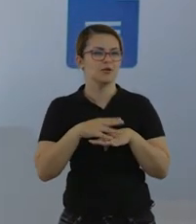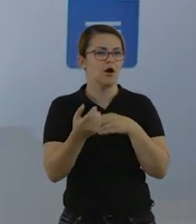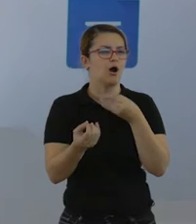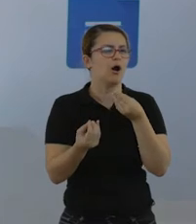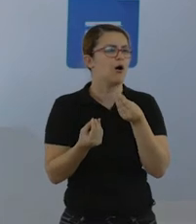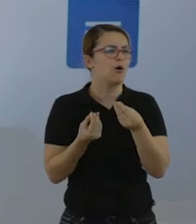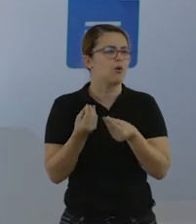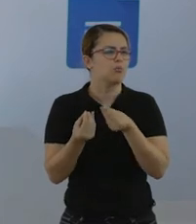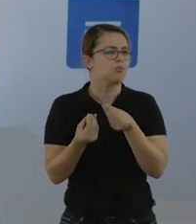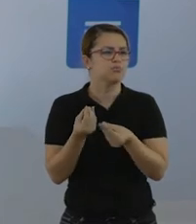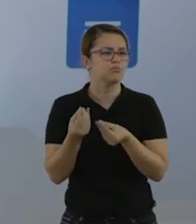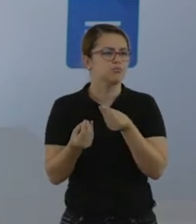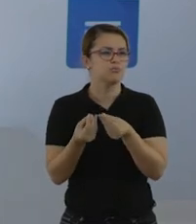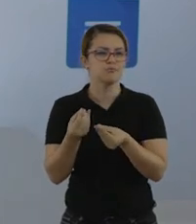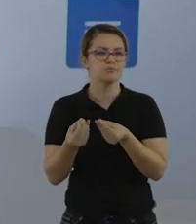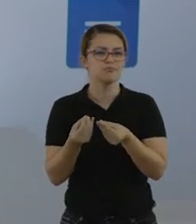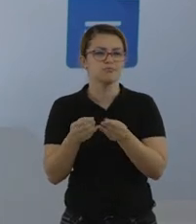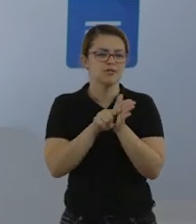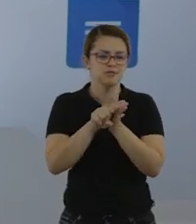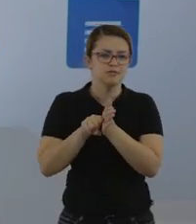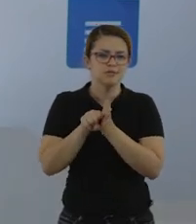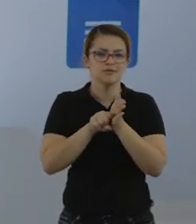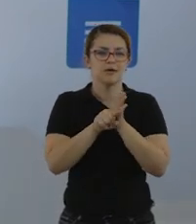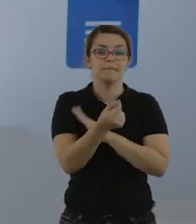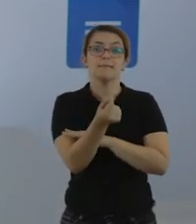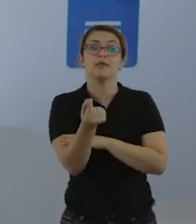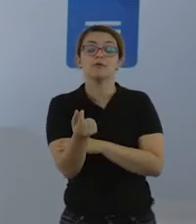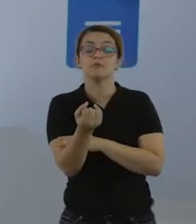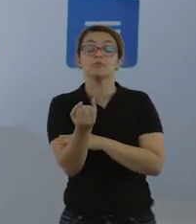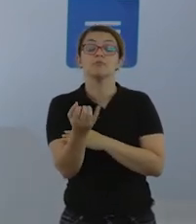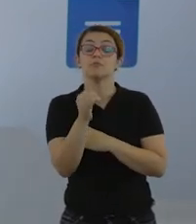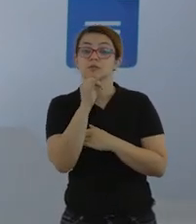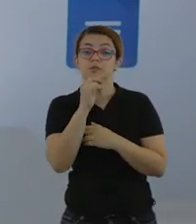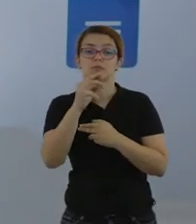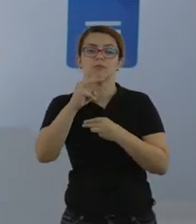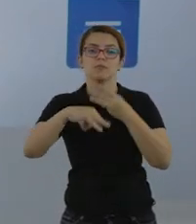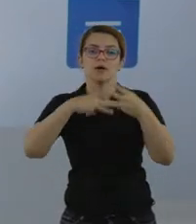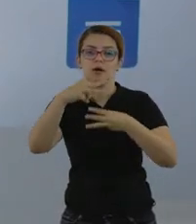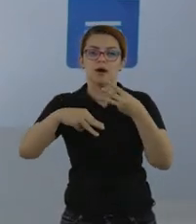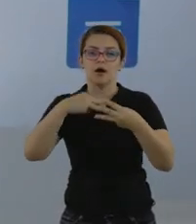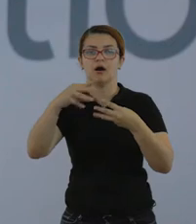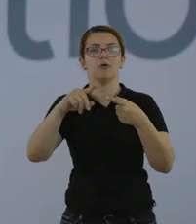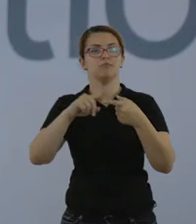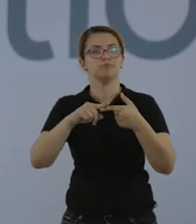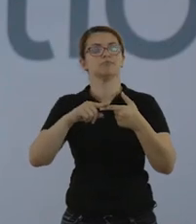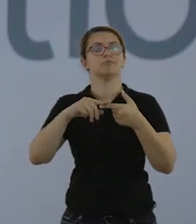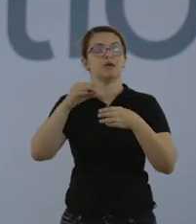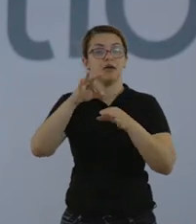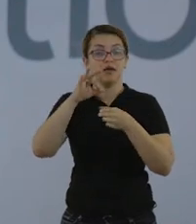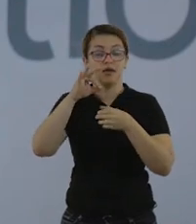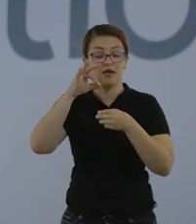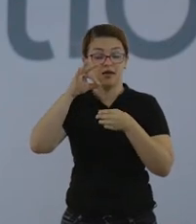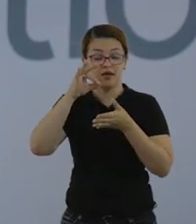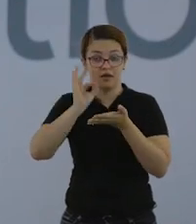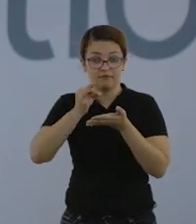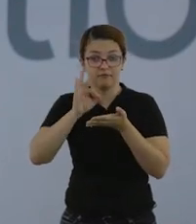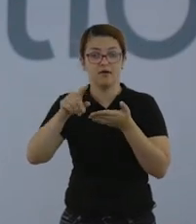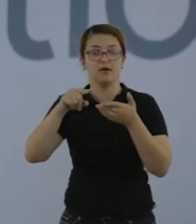pesquisar os preços de alguns produtos que eu vou citar aqui. Macarrão, café,